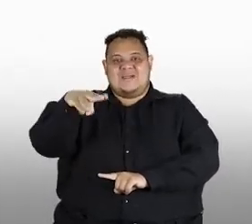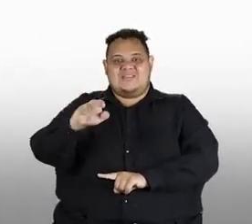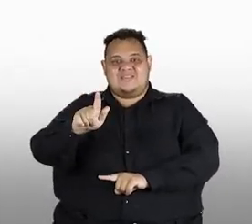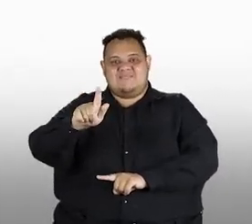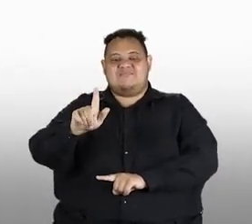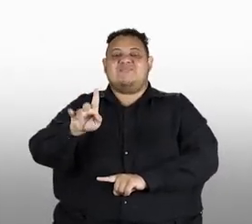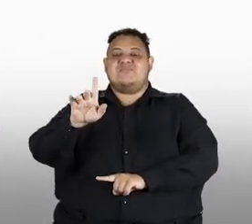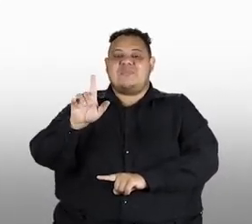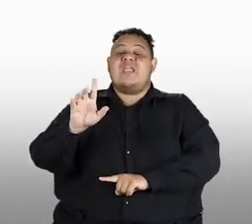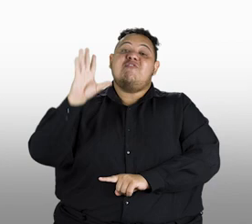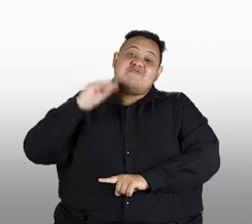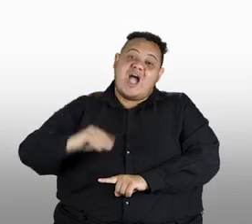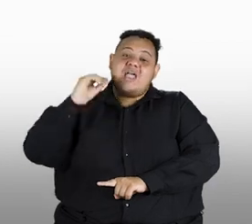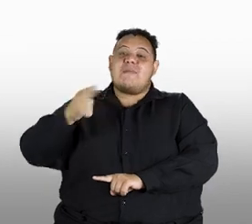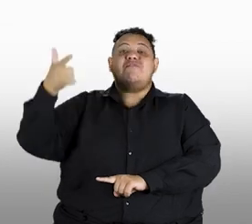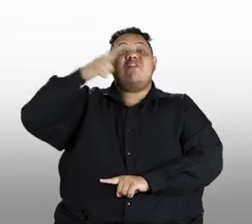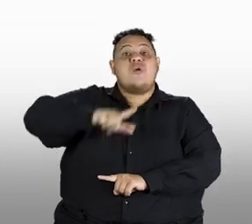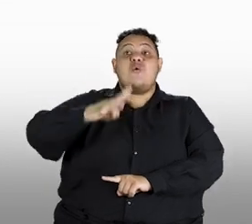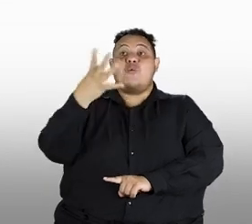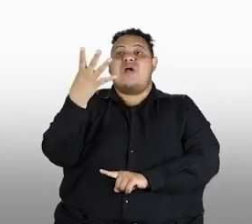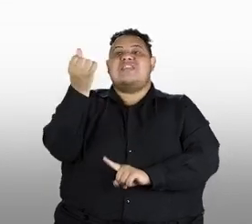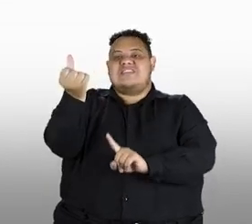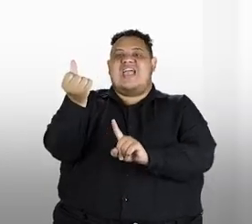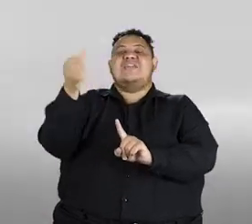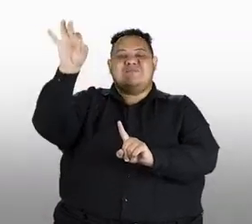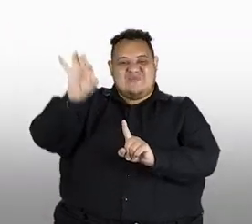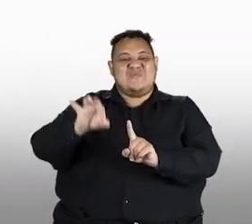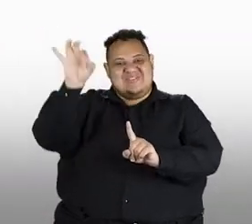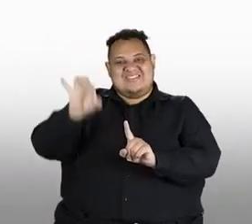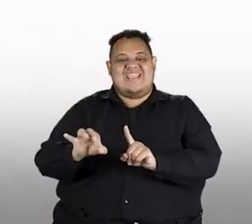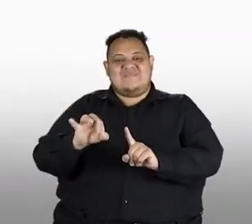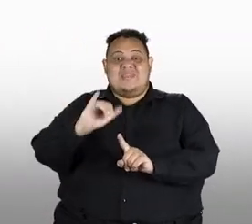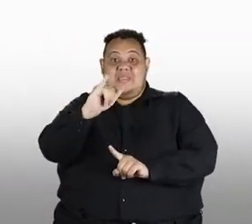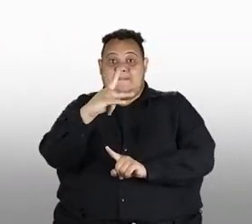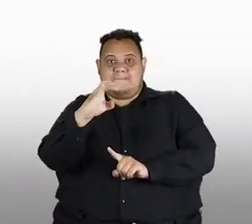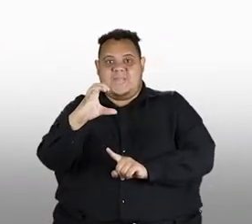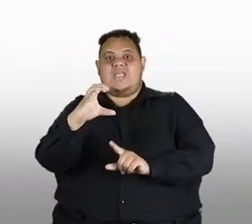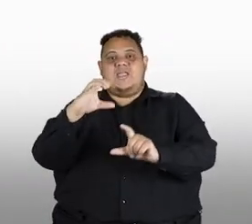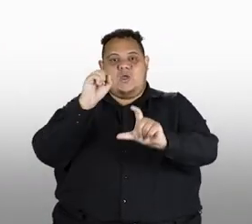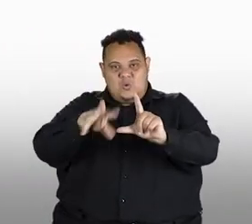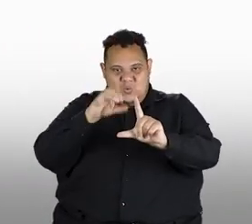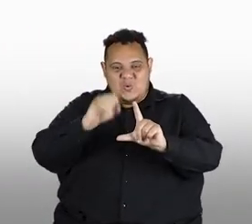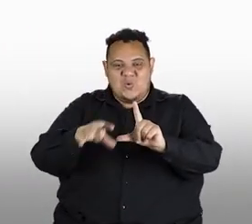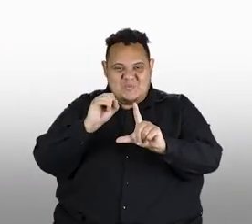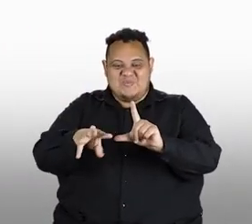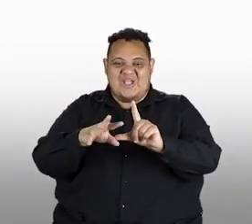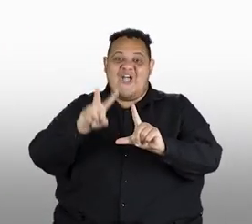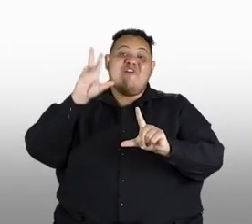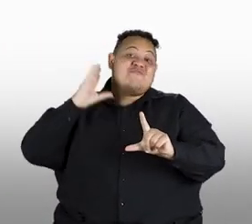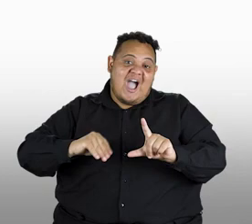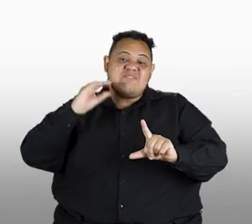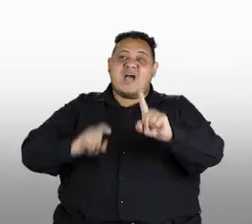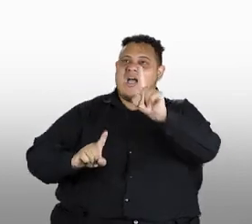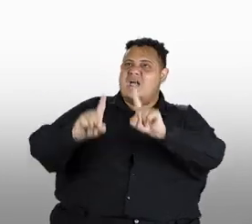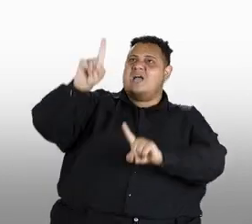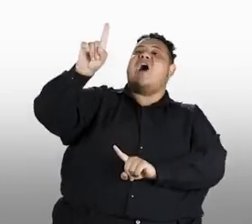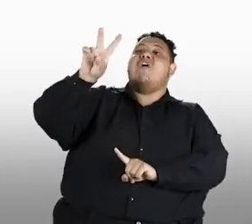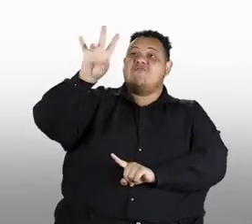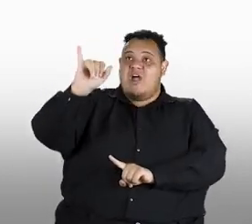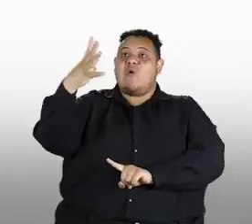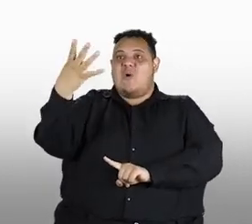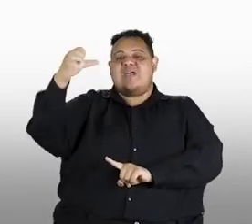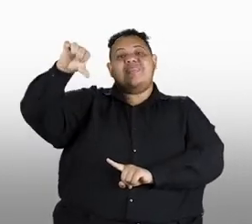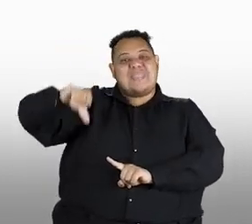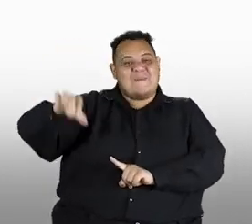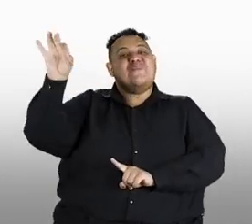e BG, Fátima vence com 46%. IPEC, Globo InterTV, Fátima dispara e vai